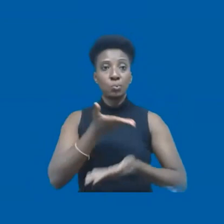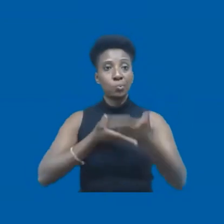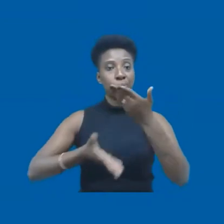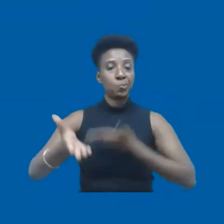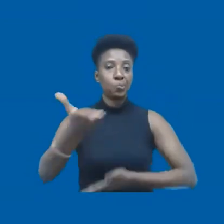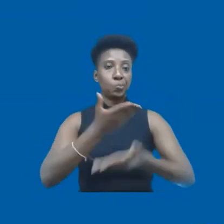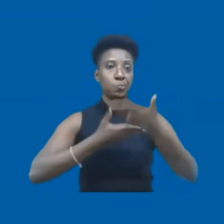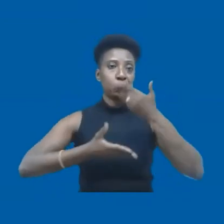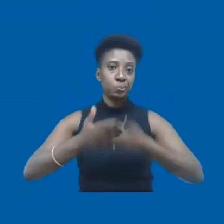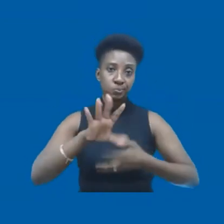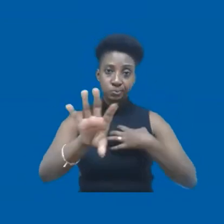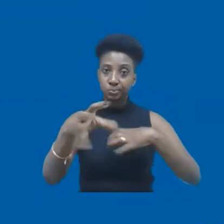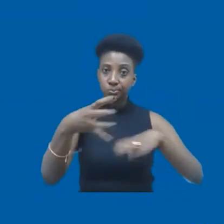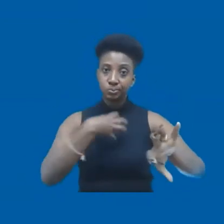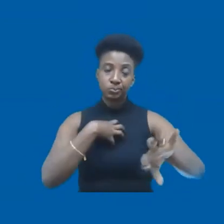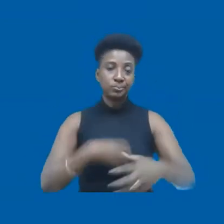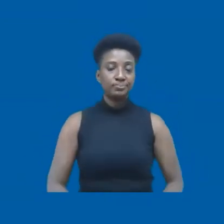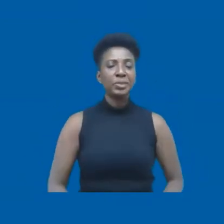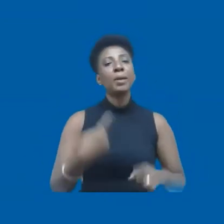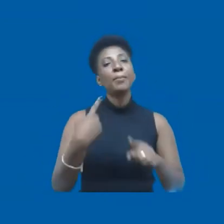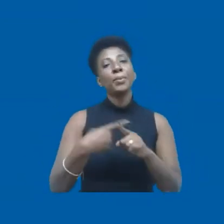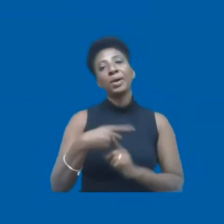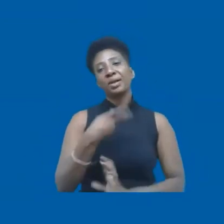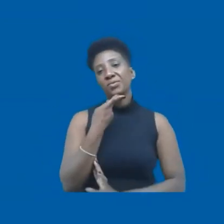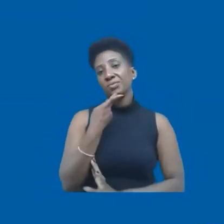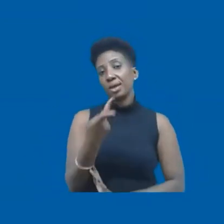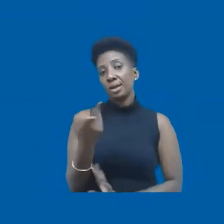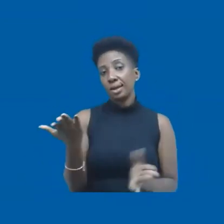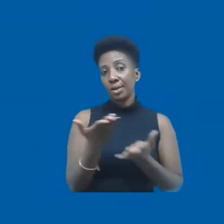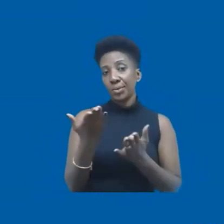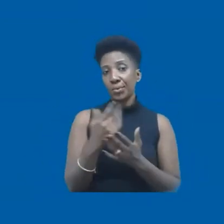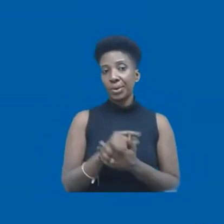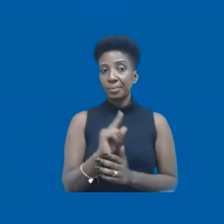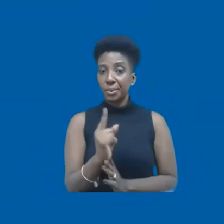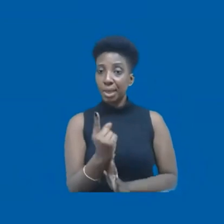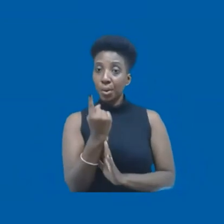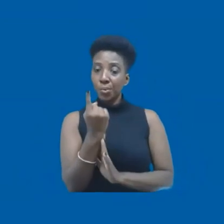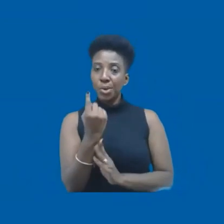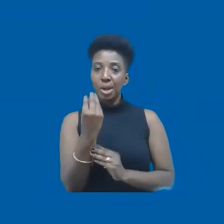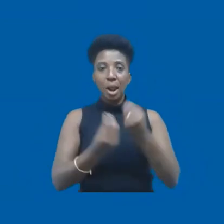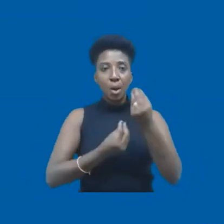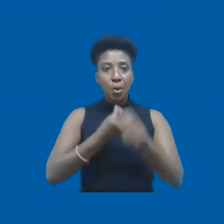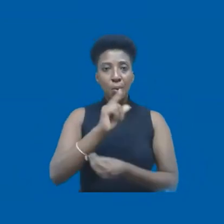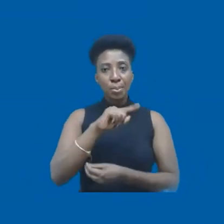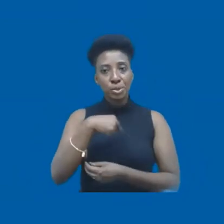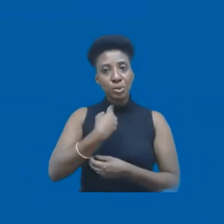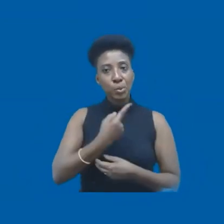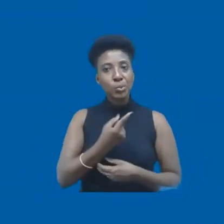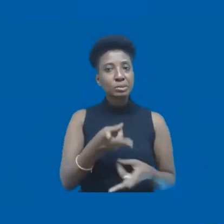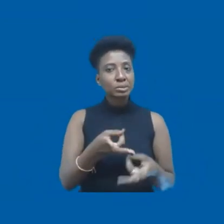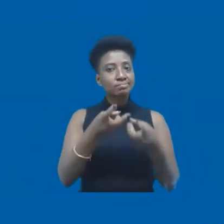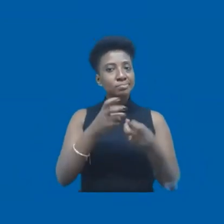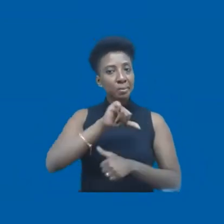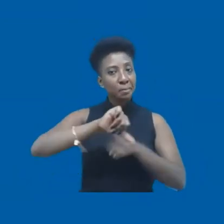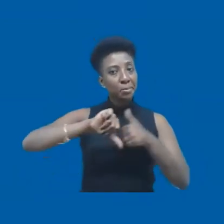dependemos uns dos outros. E por que eu estou falando isso? Porque a única forma da gente mudar o